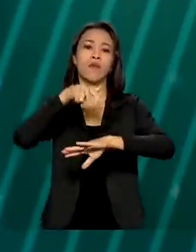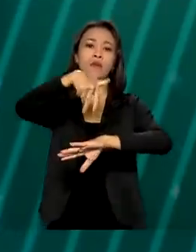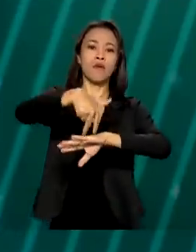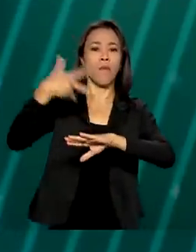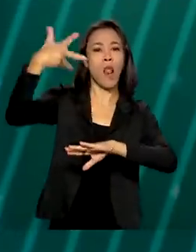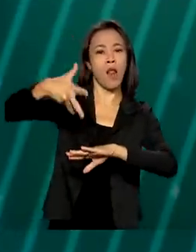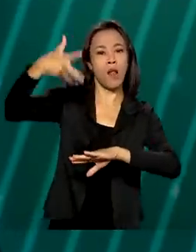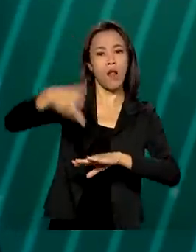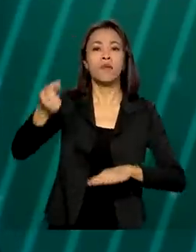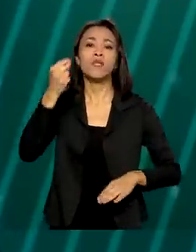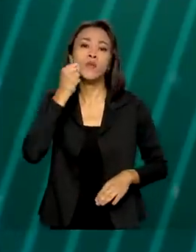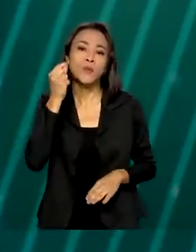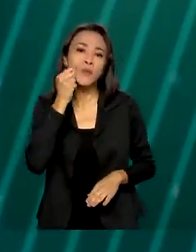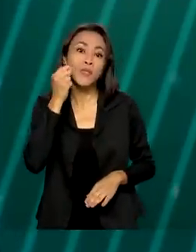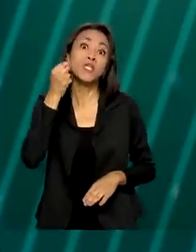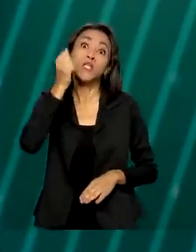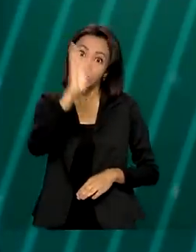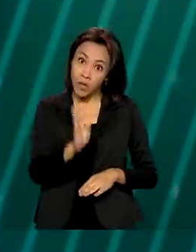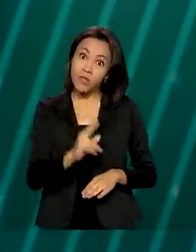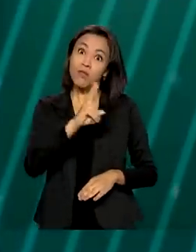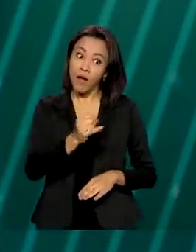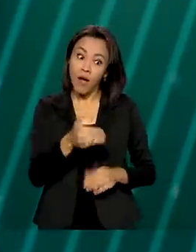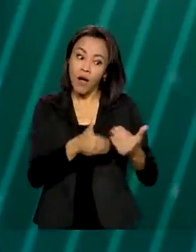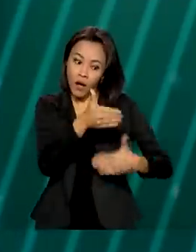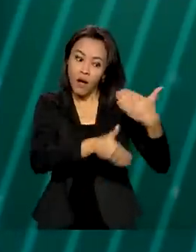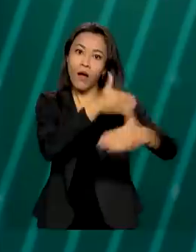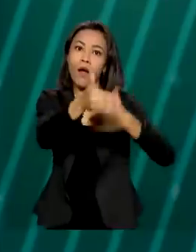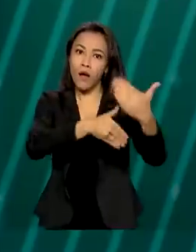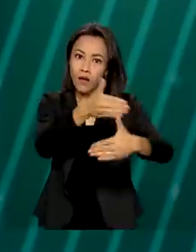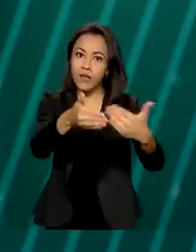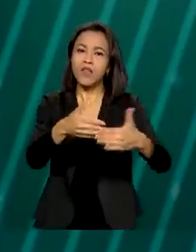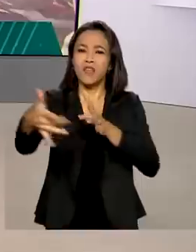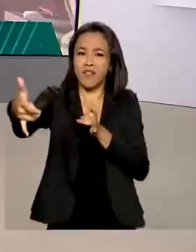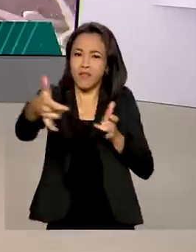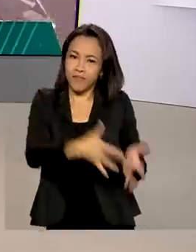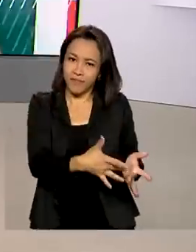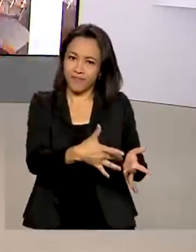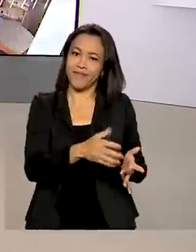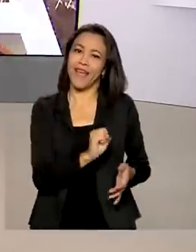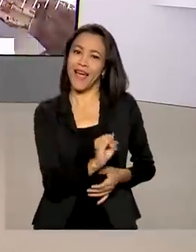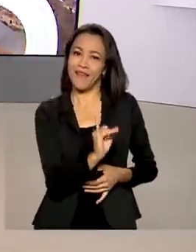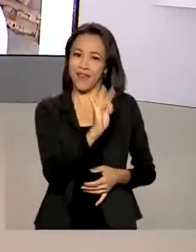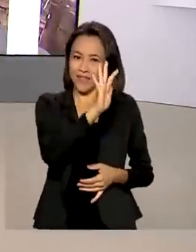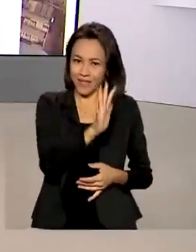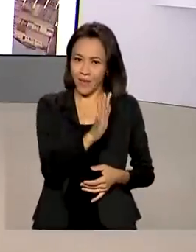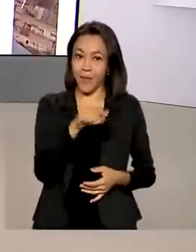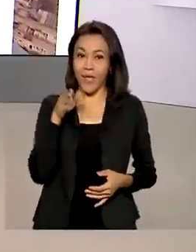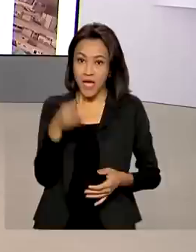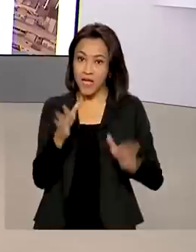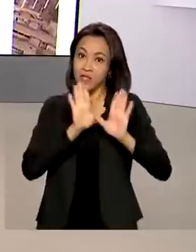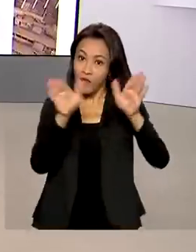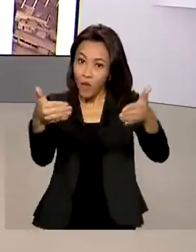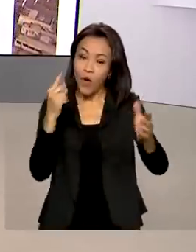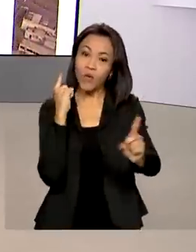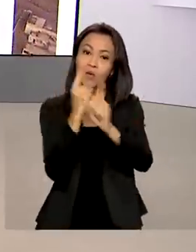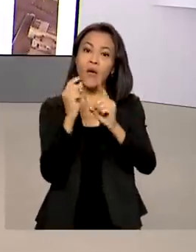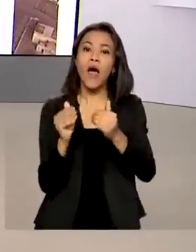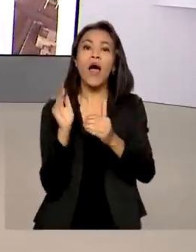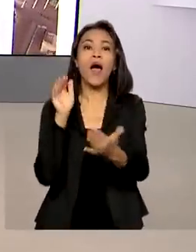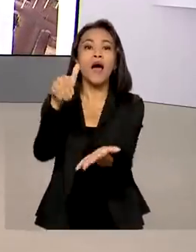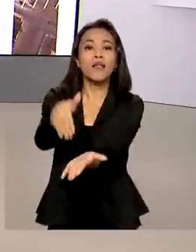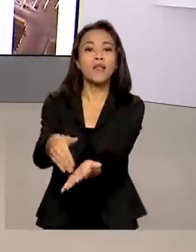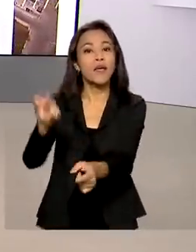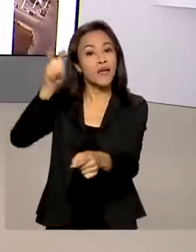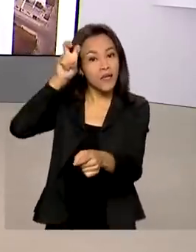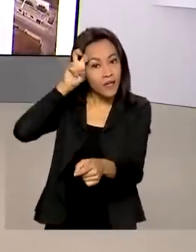que o Brasil vai crescer mais do que economias desenvolvidas e se livrar da inflação. O fórum segue até esta quinta-feira e reúne mais de